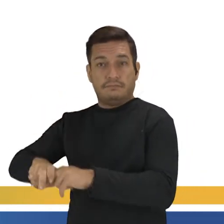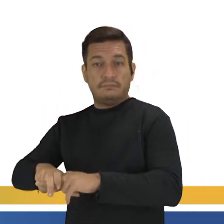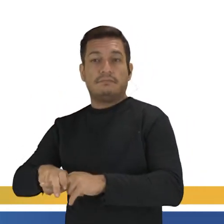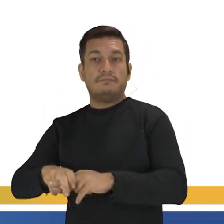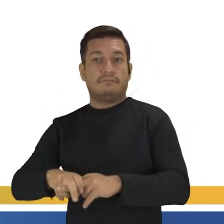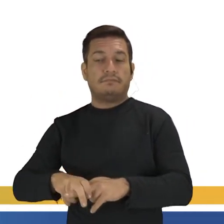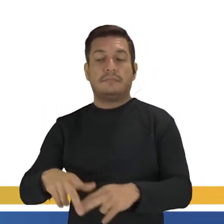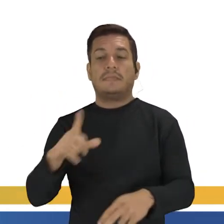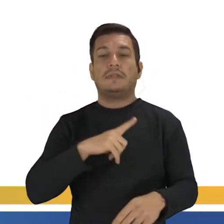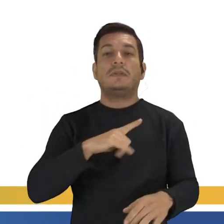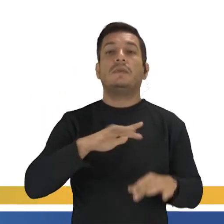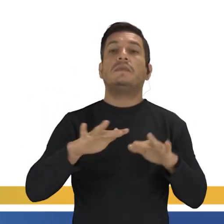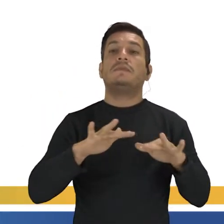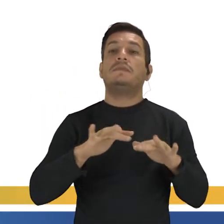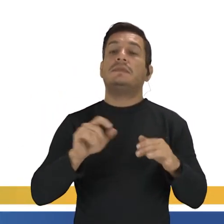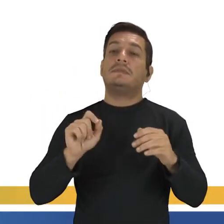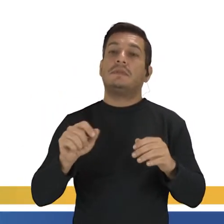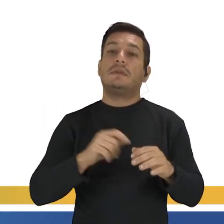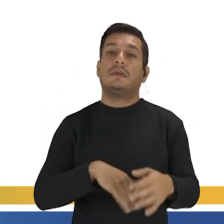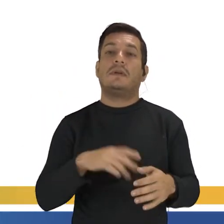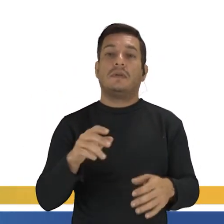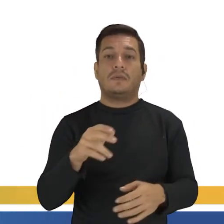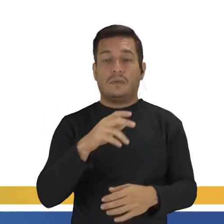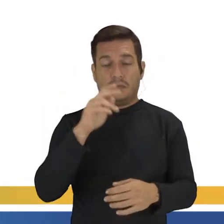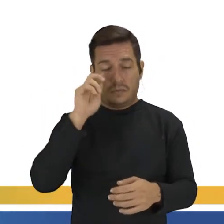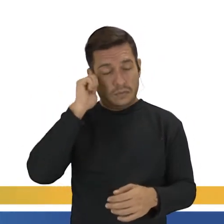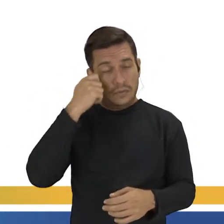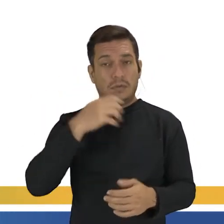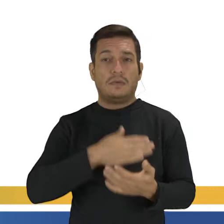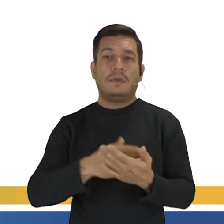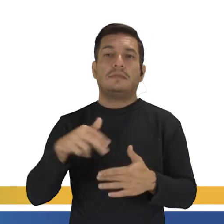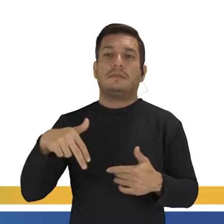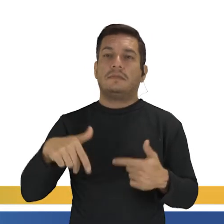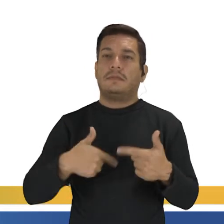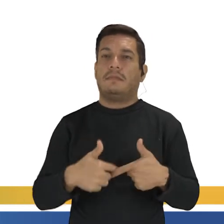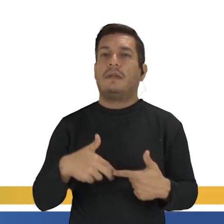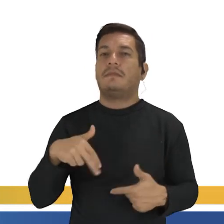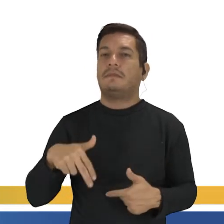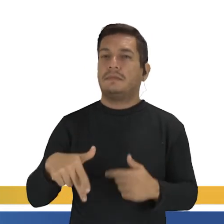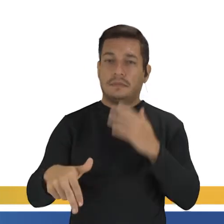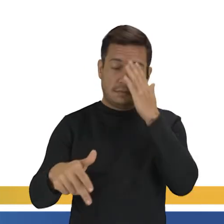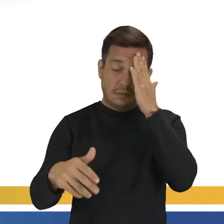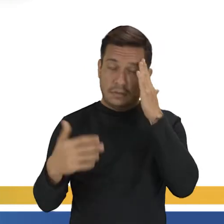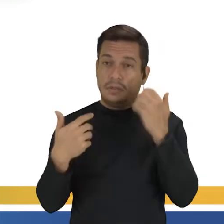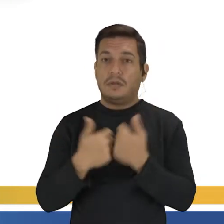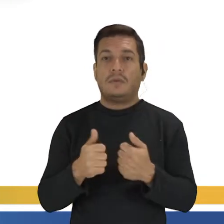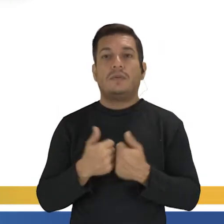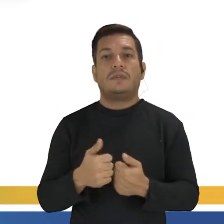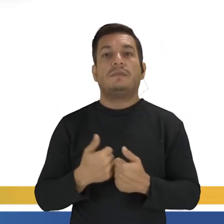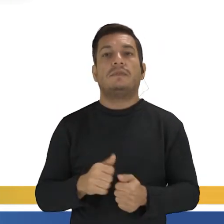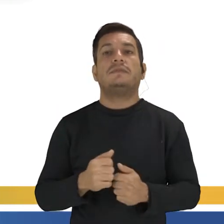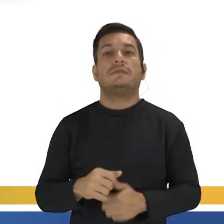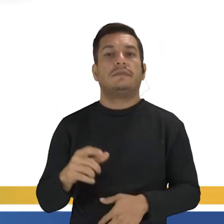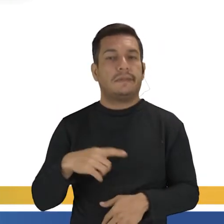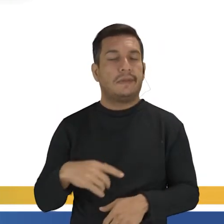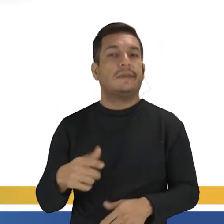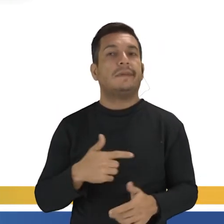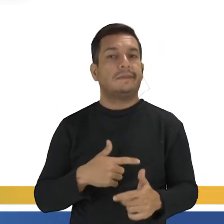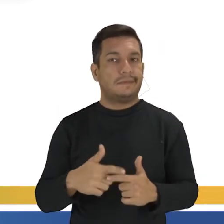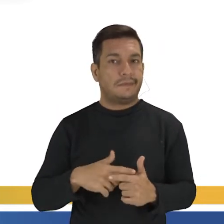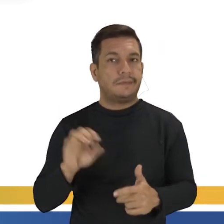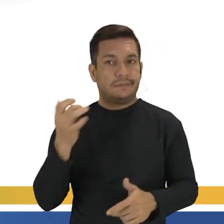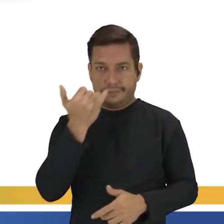a gente tem aí uma movimentação. Os negros começam aí o trabalho andando, né? Então, uma frota de ônibus, ela sofre aí com isso.